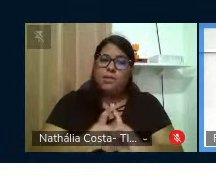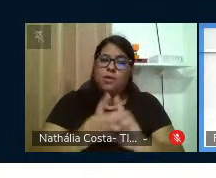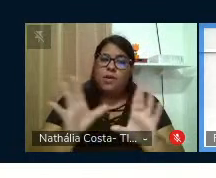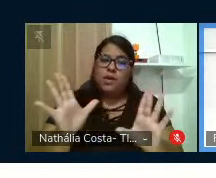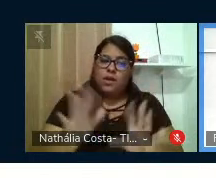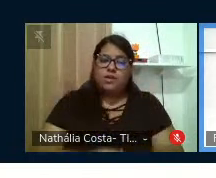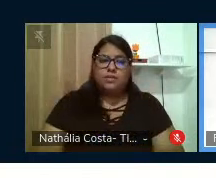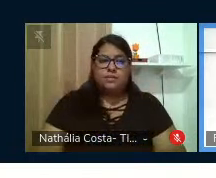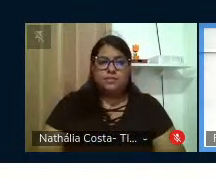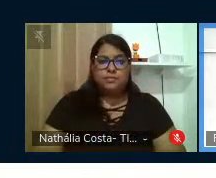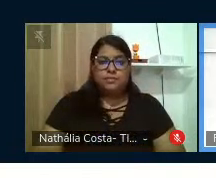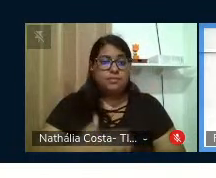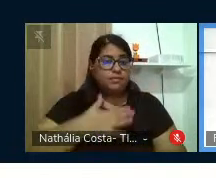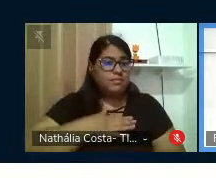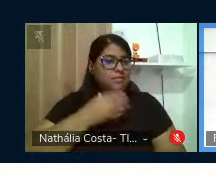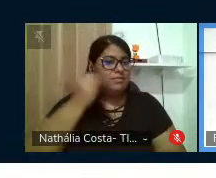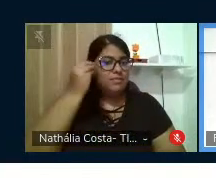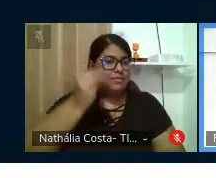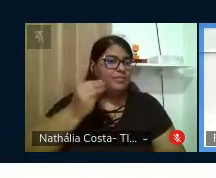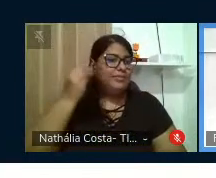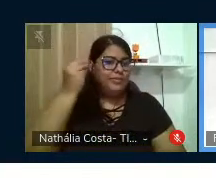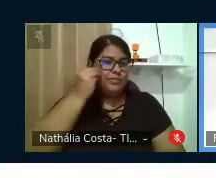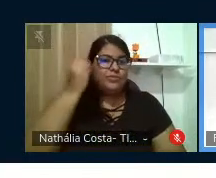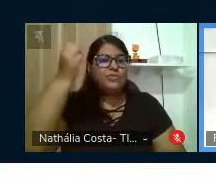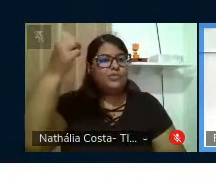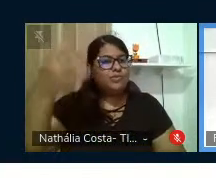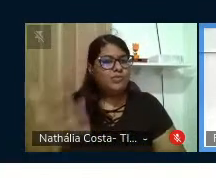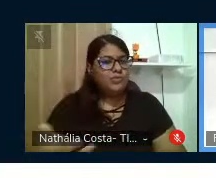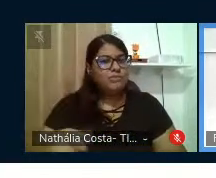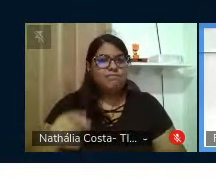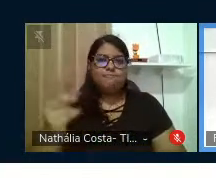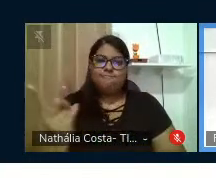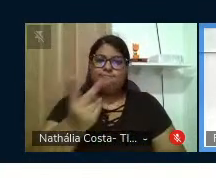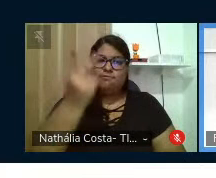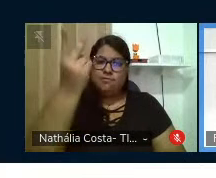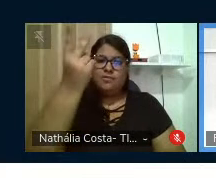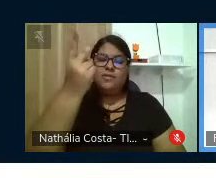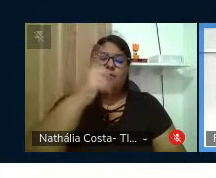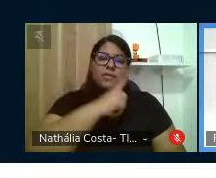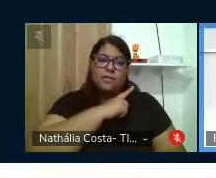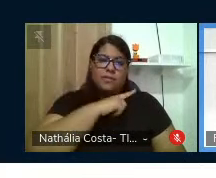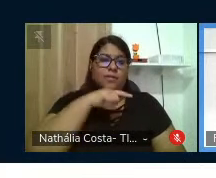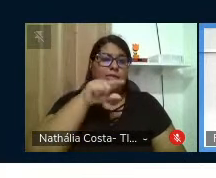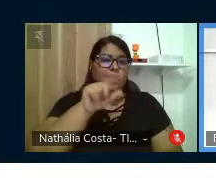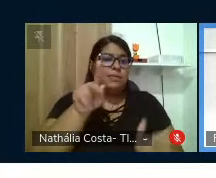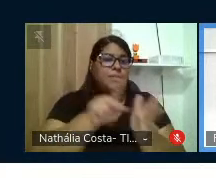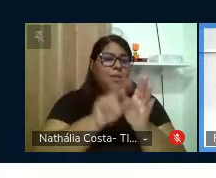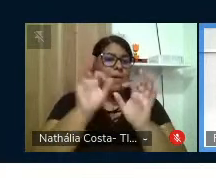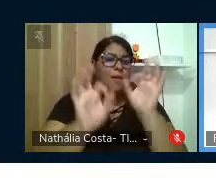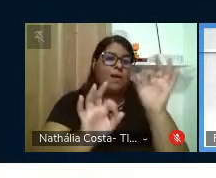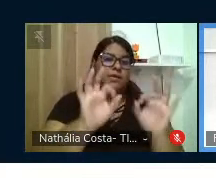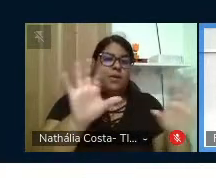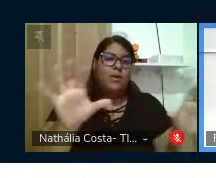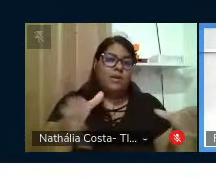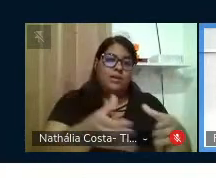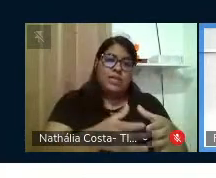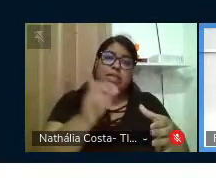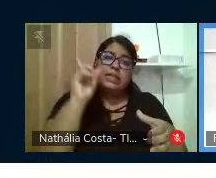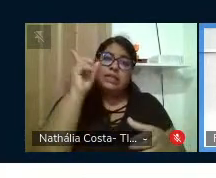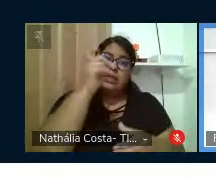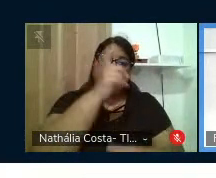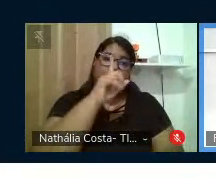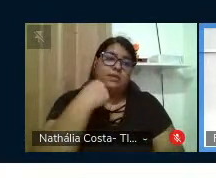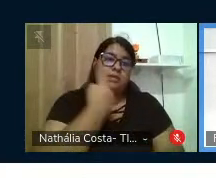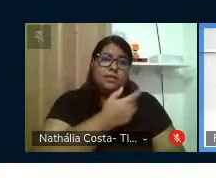Falando um pouco da minha experiência, eu ressalto que foi bastante enriquecedor fazer parte dessa construção coletiva. É muito difícil a gente não